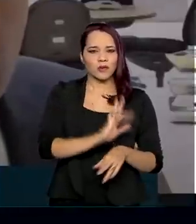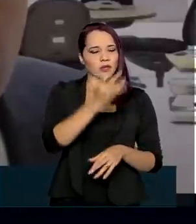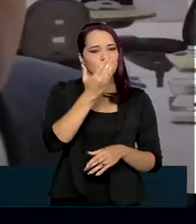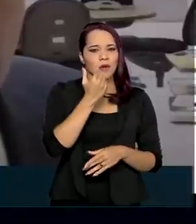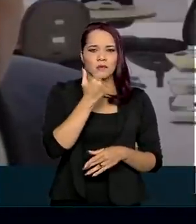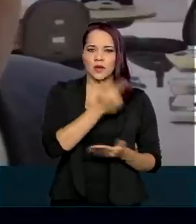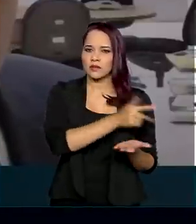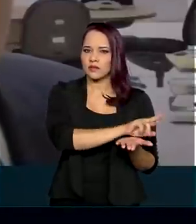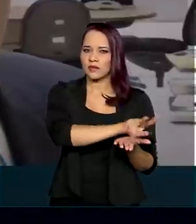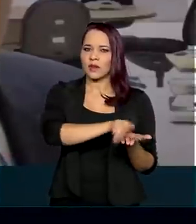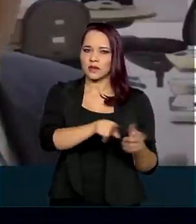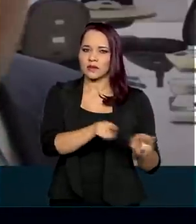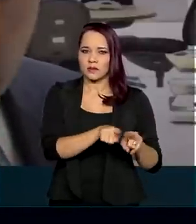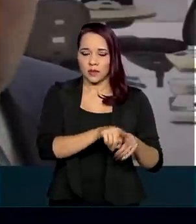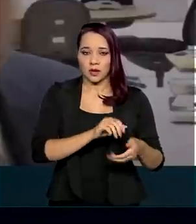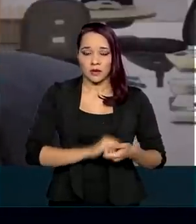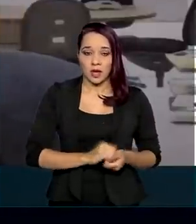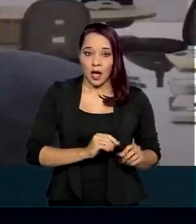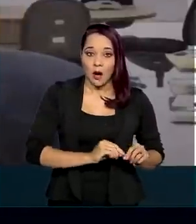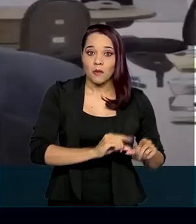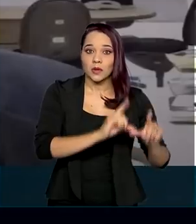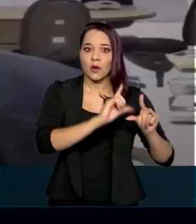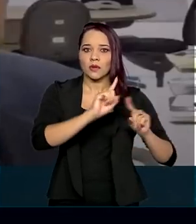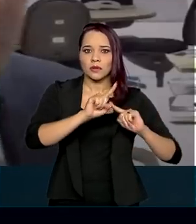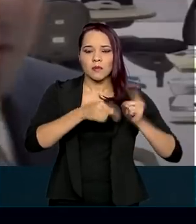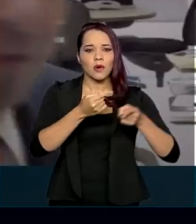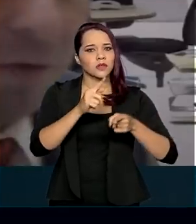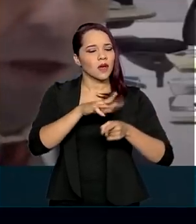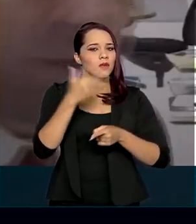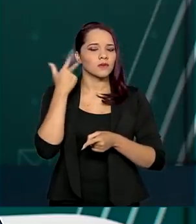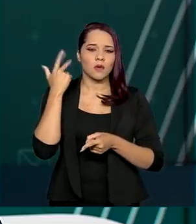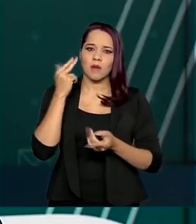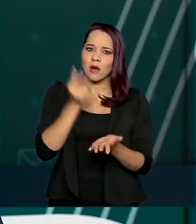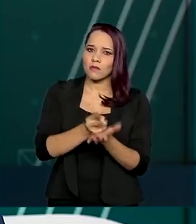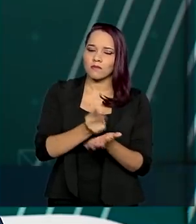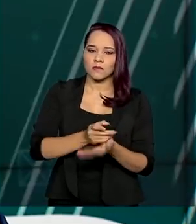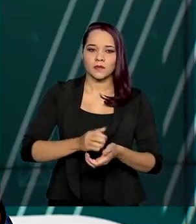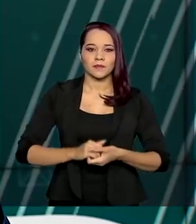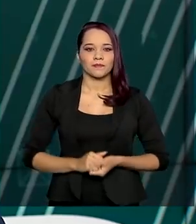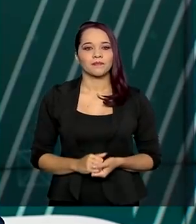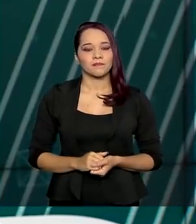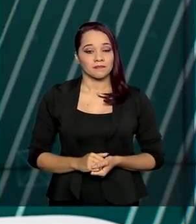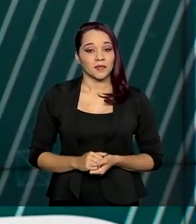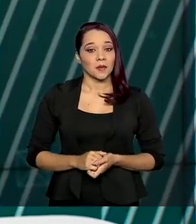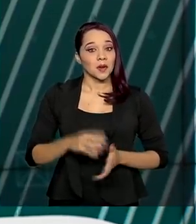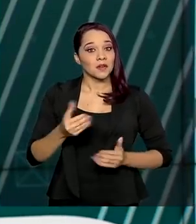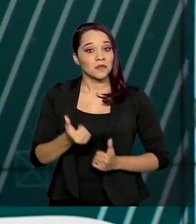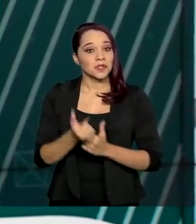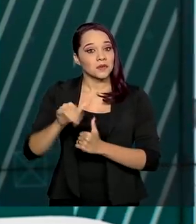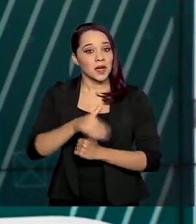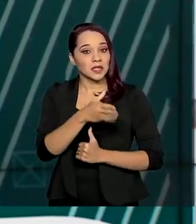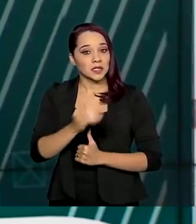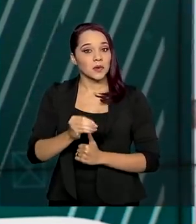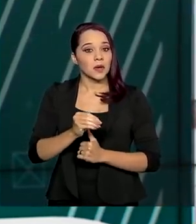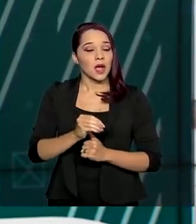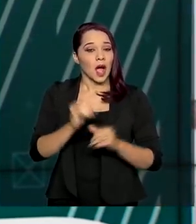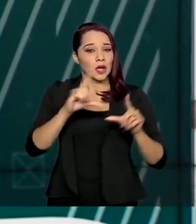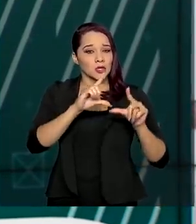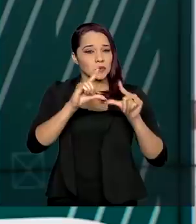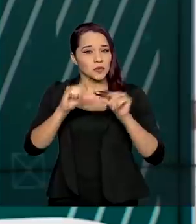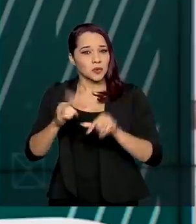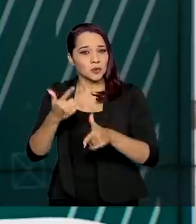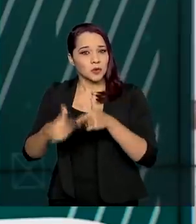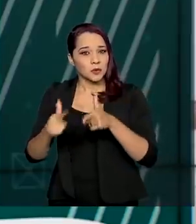dos alimentos também. Subiu e depois vai normalizar. E para reforçar as ações de combate aos efeitos